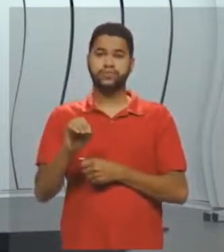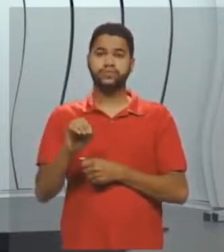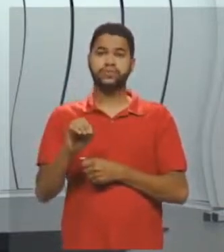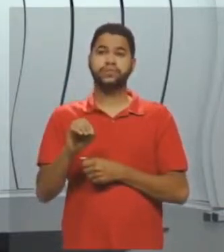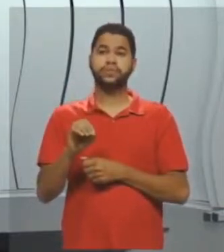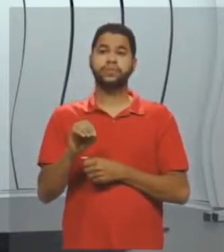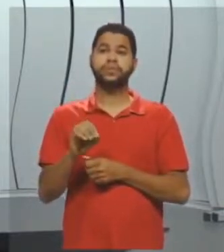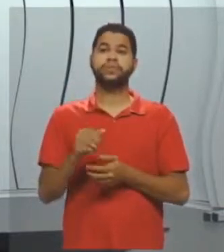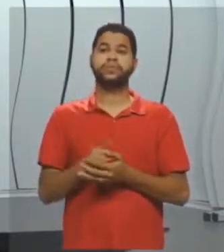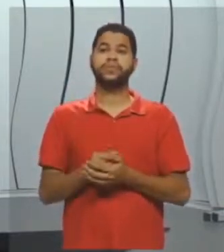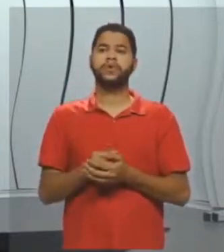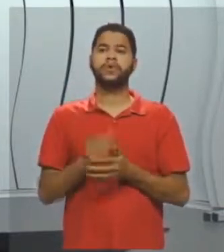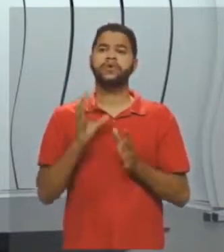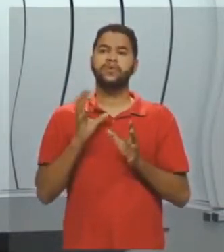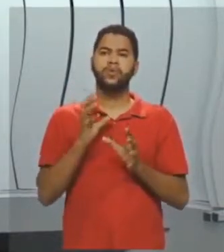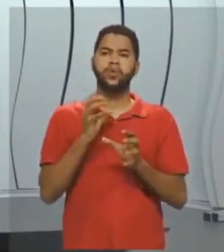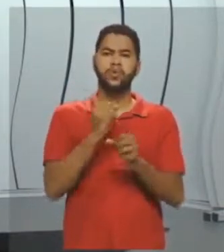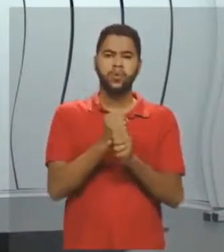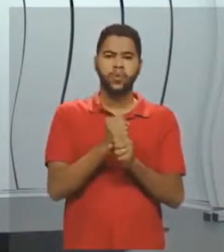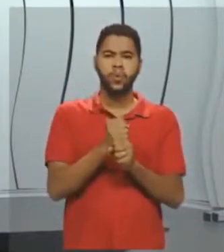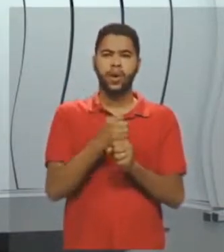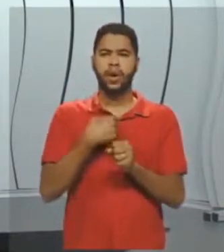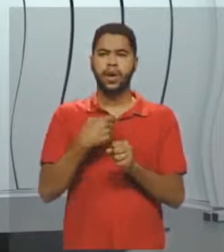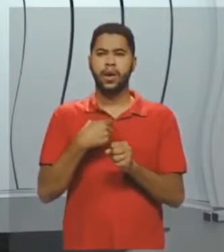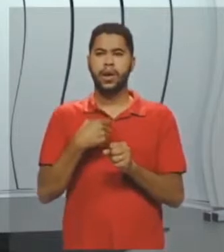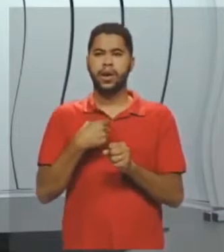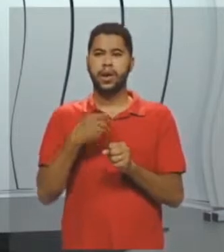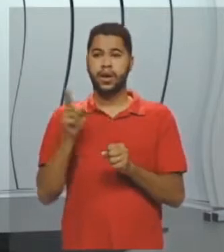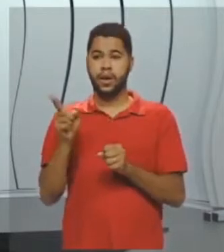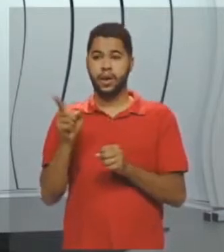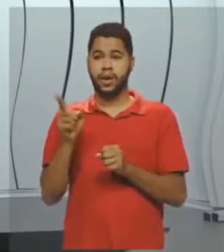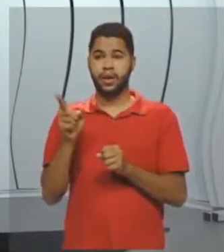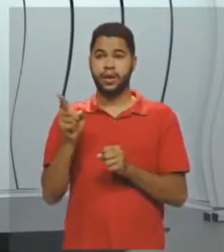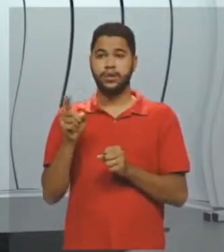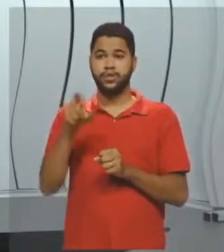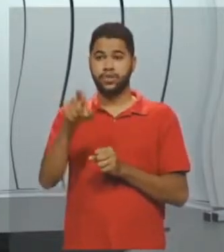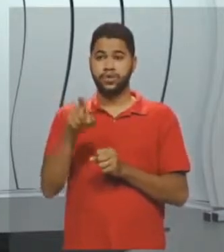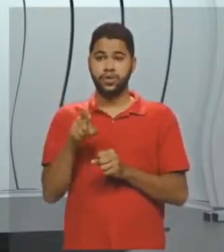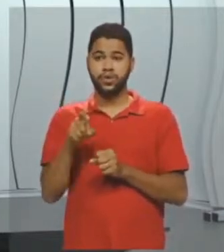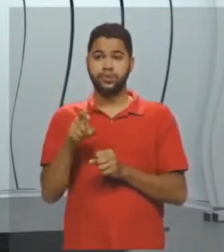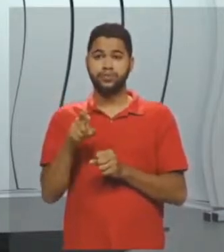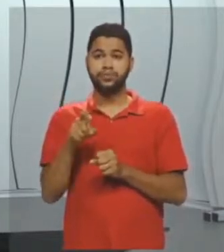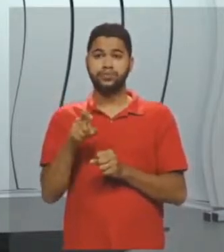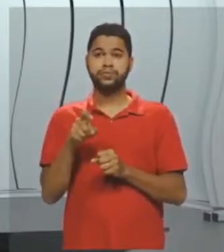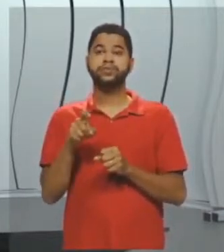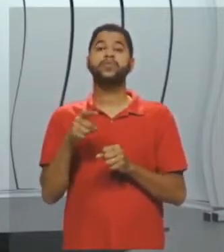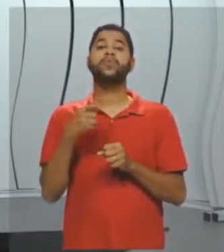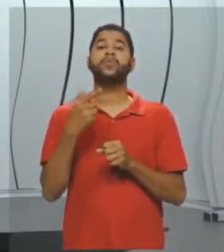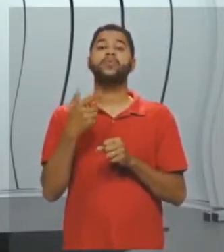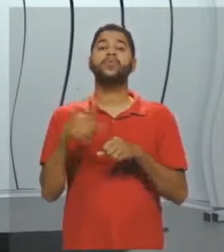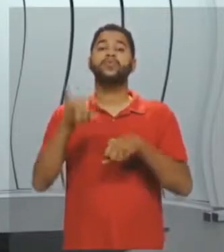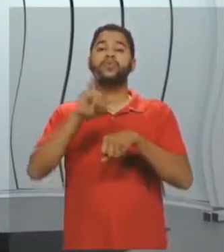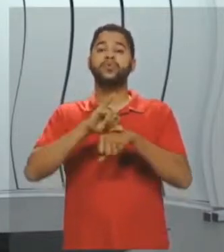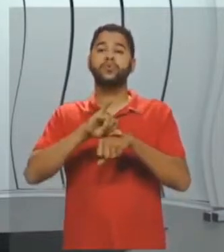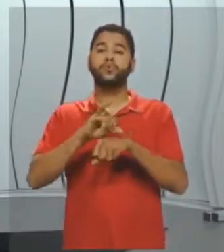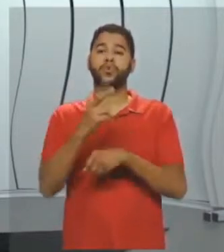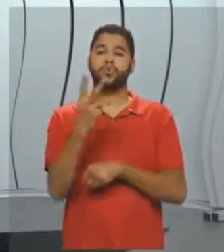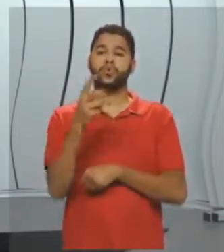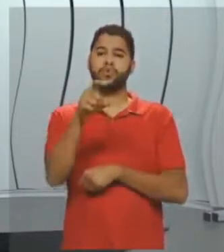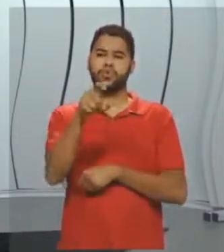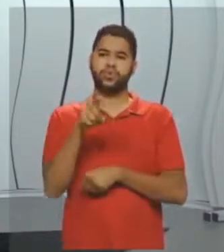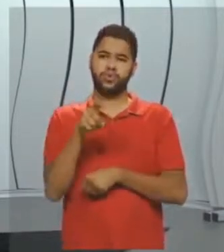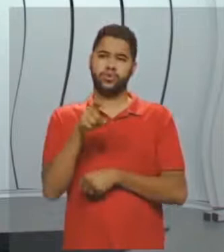Se um mede o dobro do outro. Então, se esse mede x, este vai medir 2x,